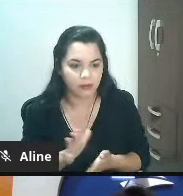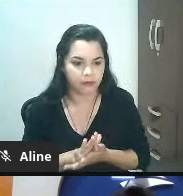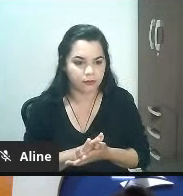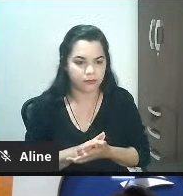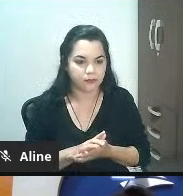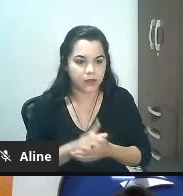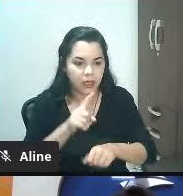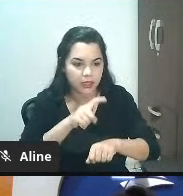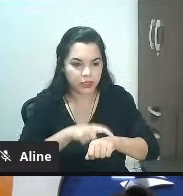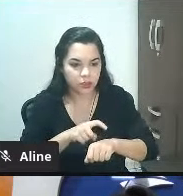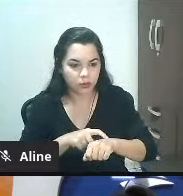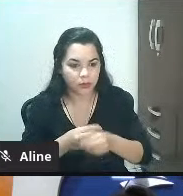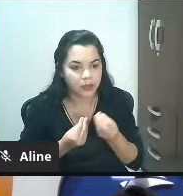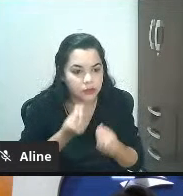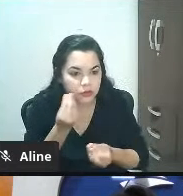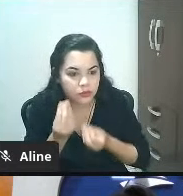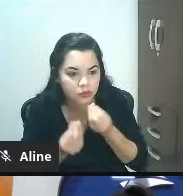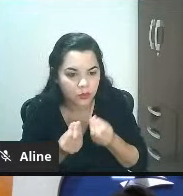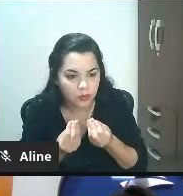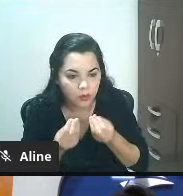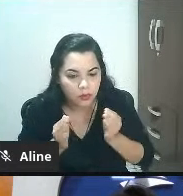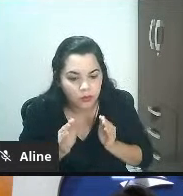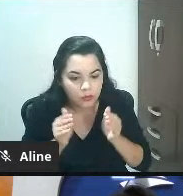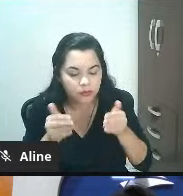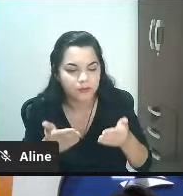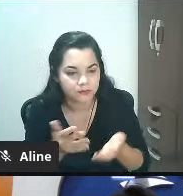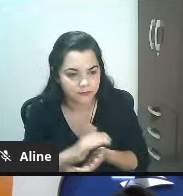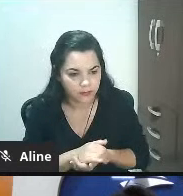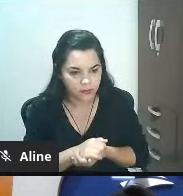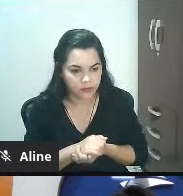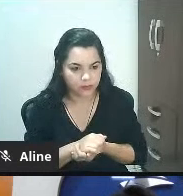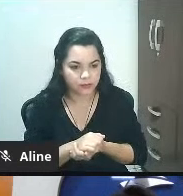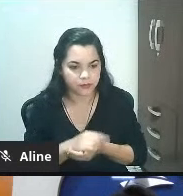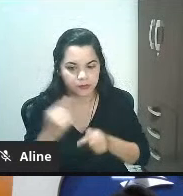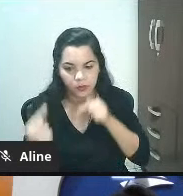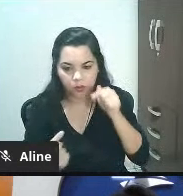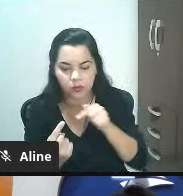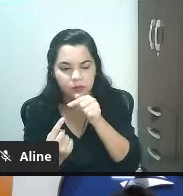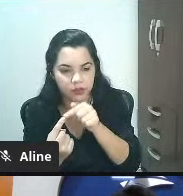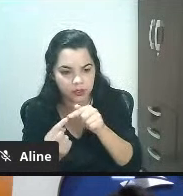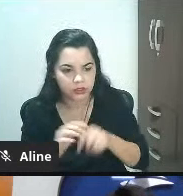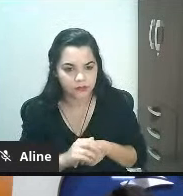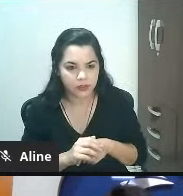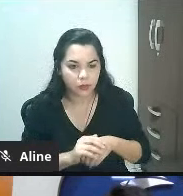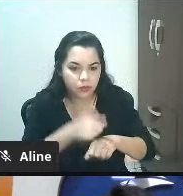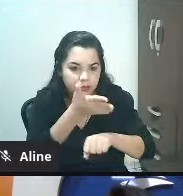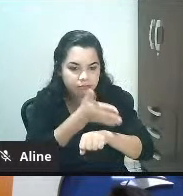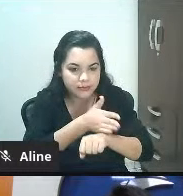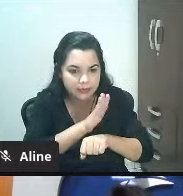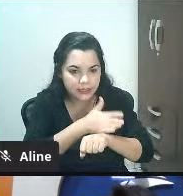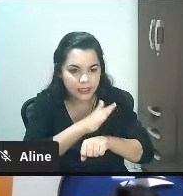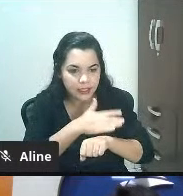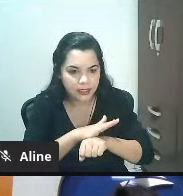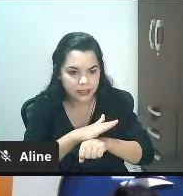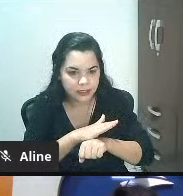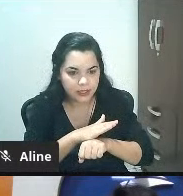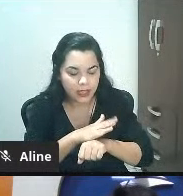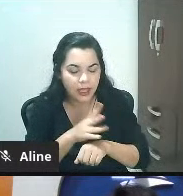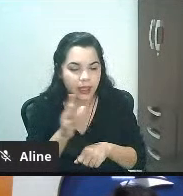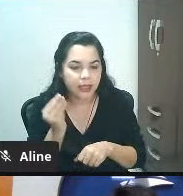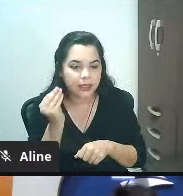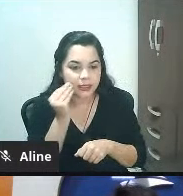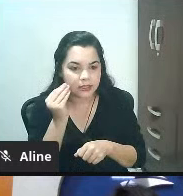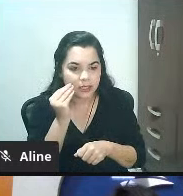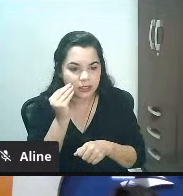contorna uma objeção? Um belo de um argumento. Por isso que eu coloquei ali, treinar barra simular. As empresas não simulam hoje. É